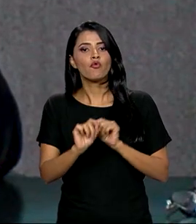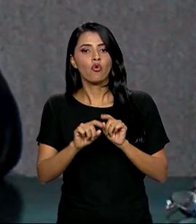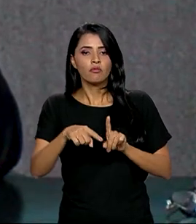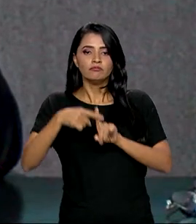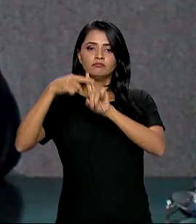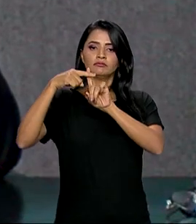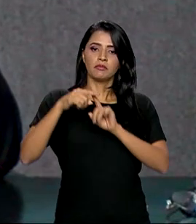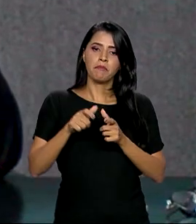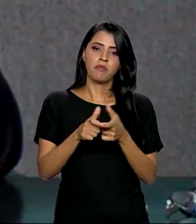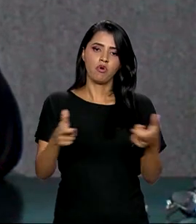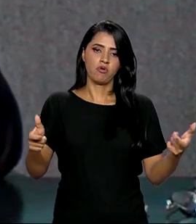maioria do povo brasileiro.